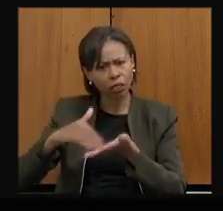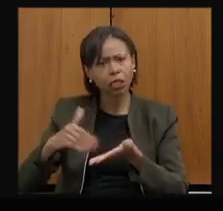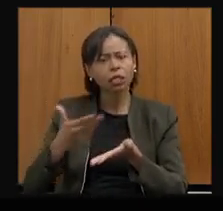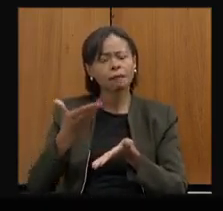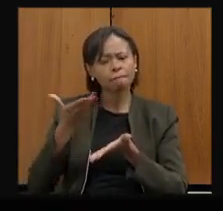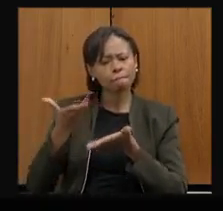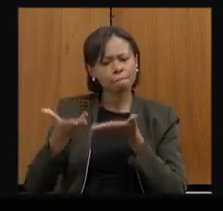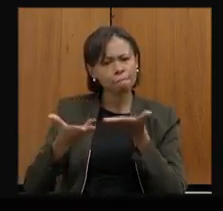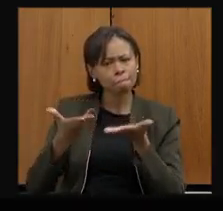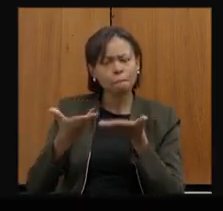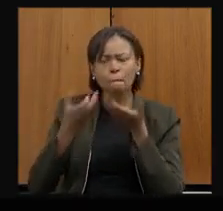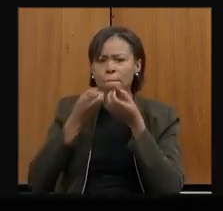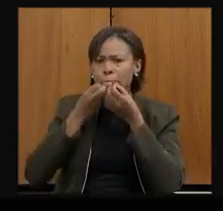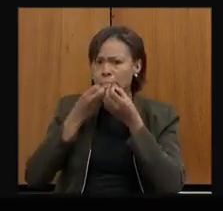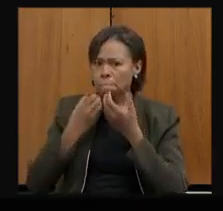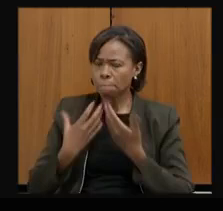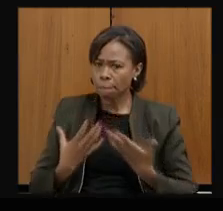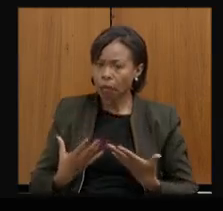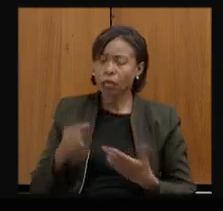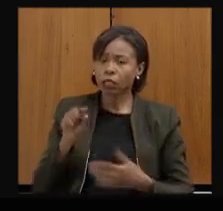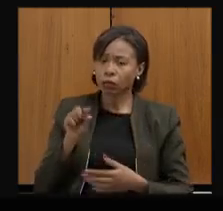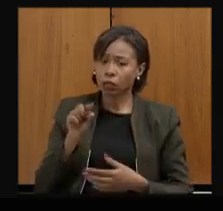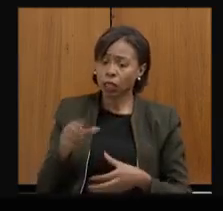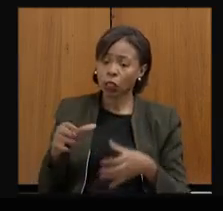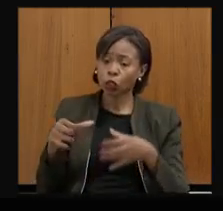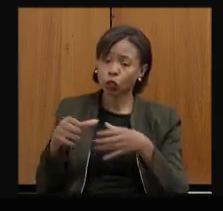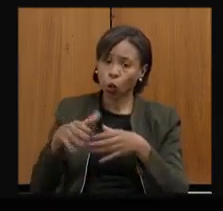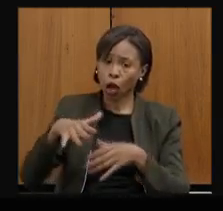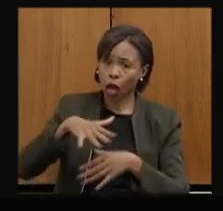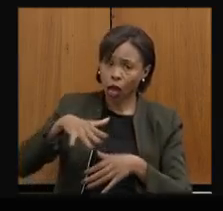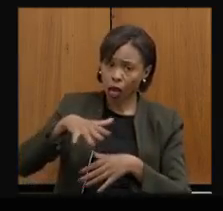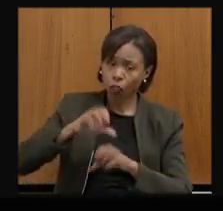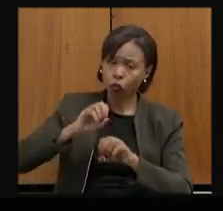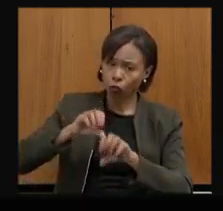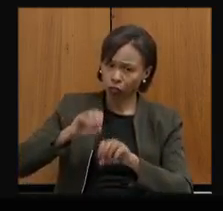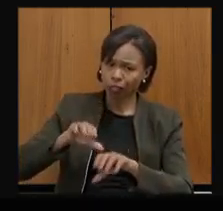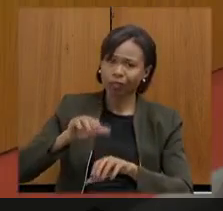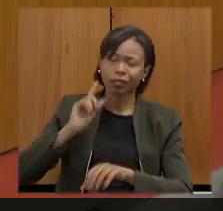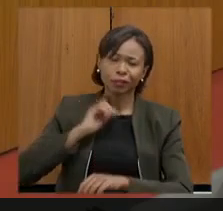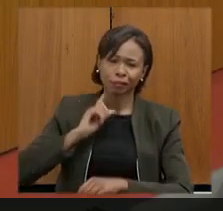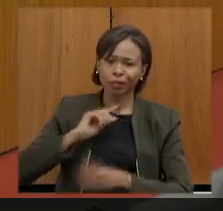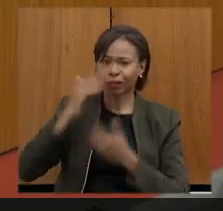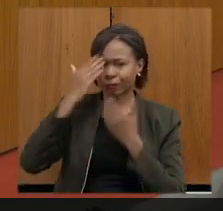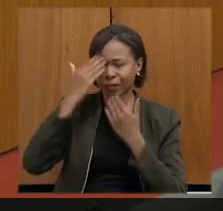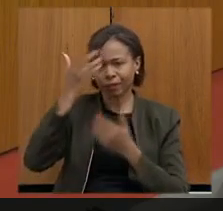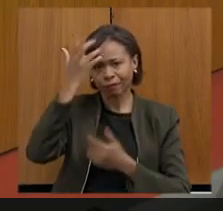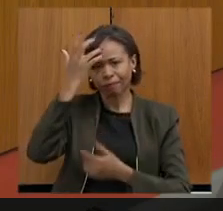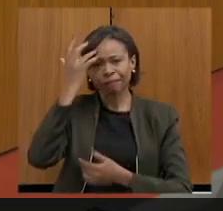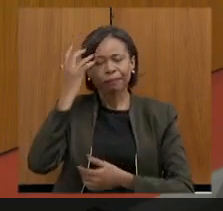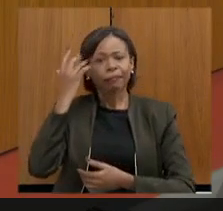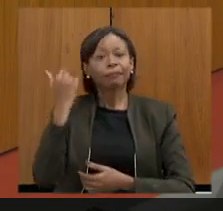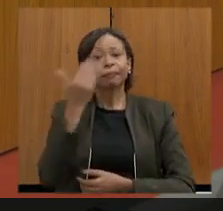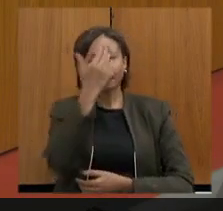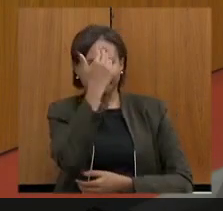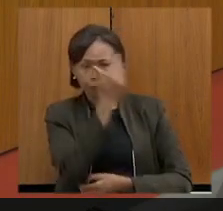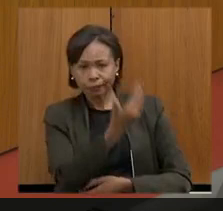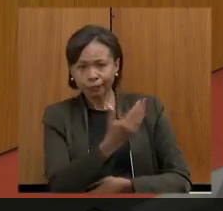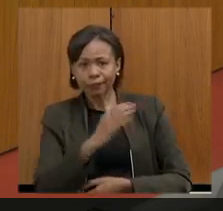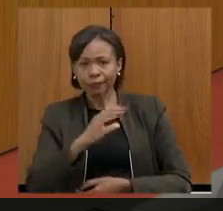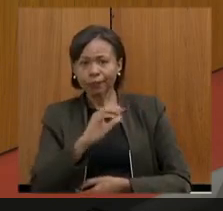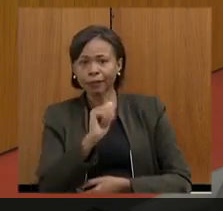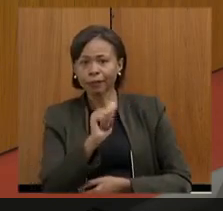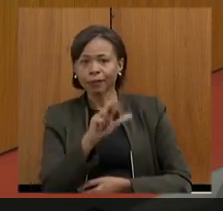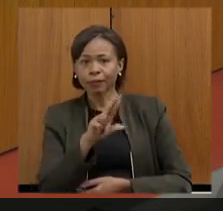eficiência e tratar bem o setor educacional do Estado de Minas Gerais. Muito obrigado. Obrigada, deputado Carlos